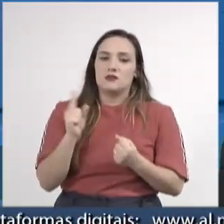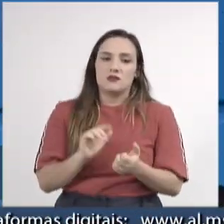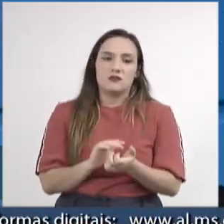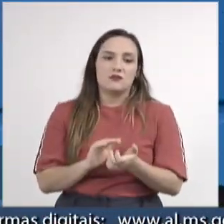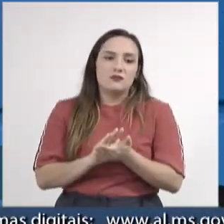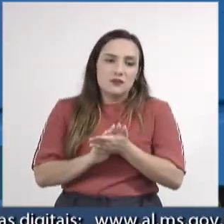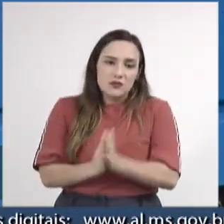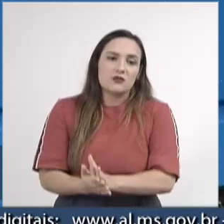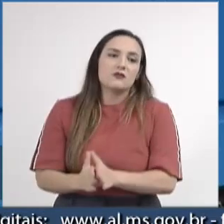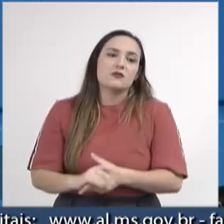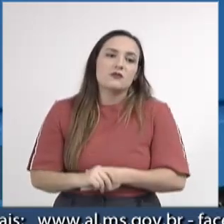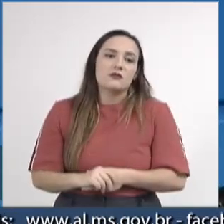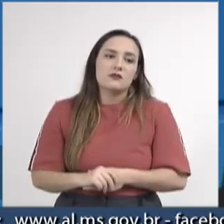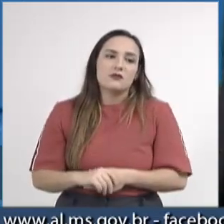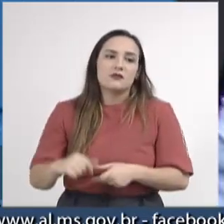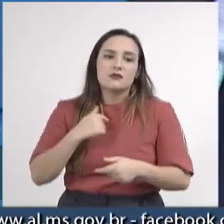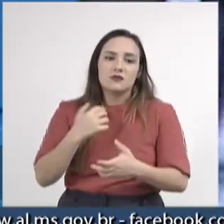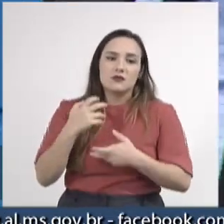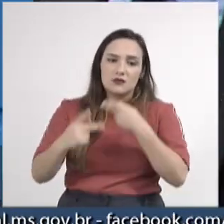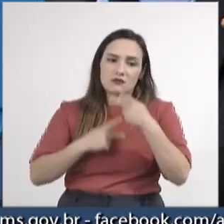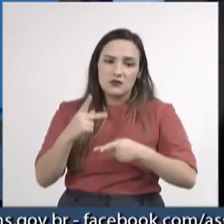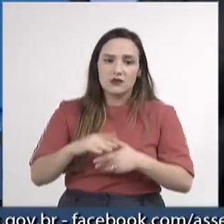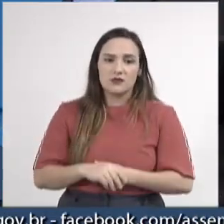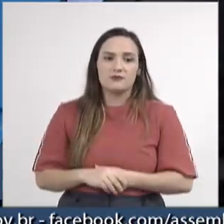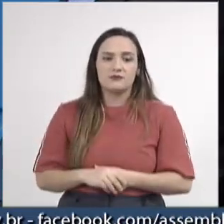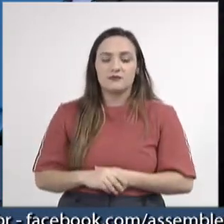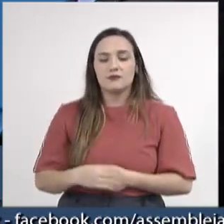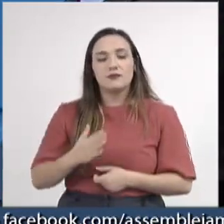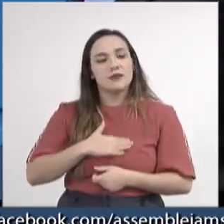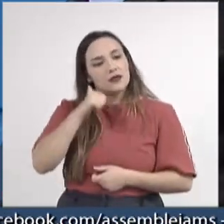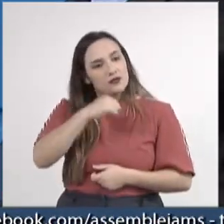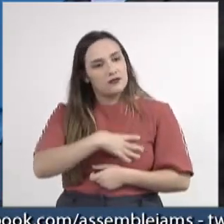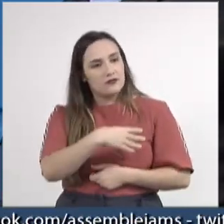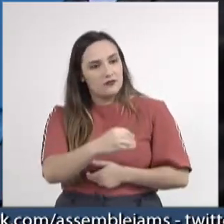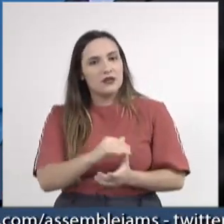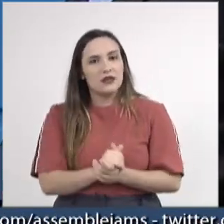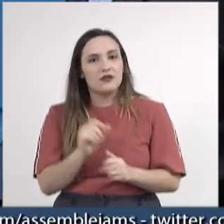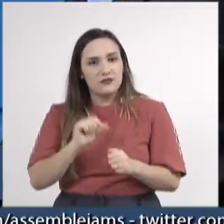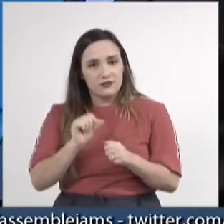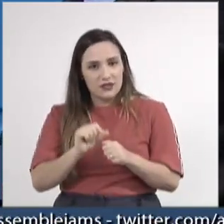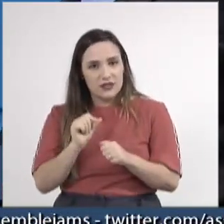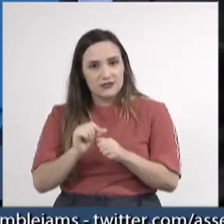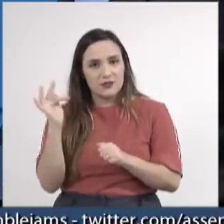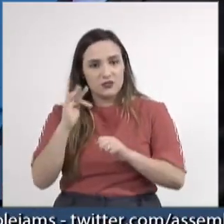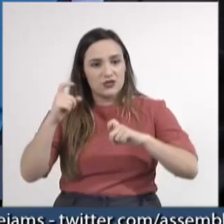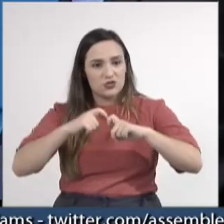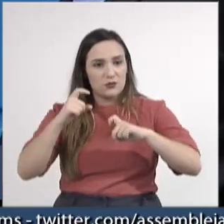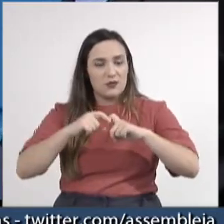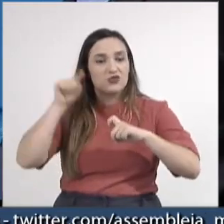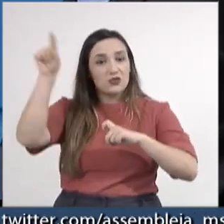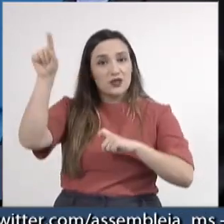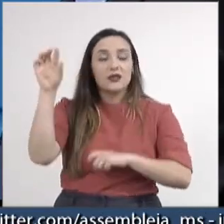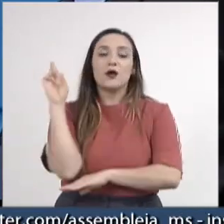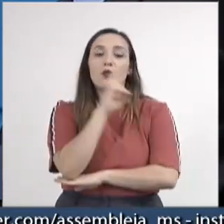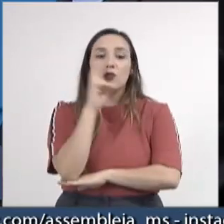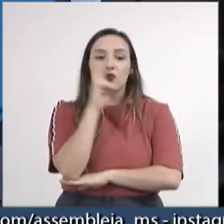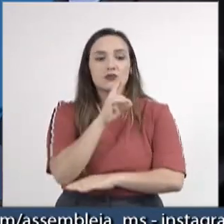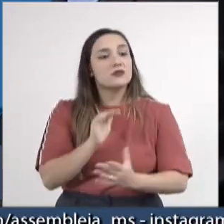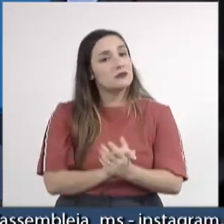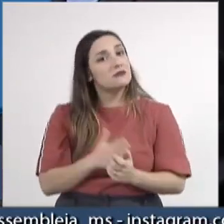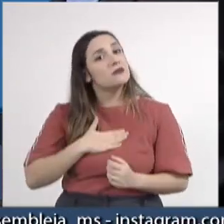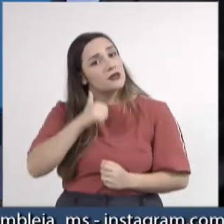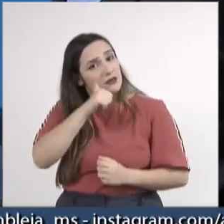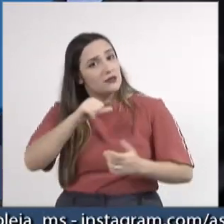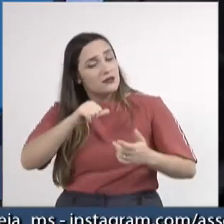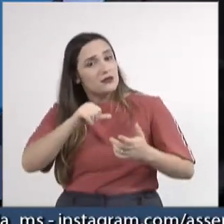discriminação. Eu quero dizer à Vossa Excelência que a minha filha quando fazia medicina na Rússia, a minha esposa, ela foi discriminada